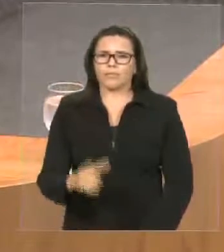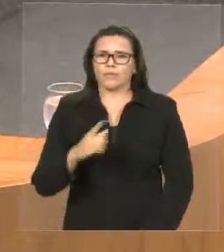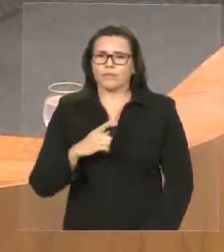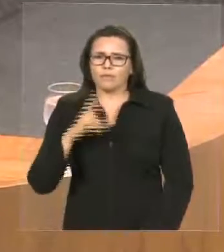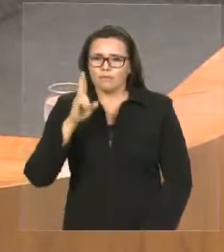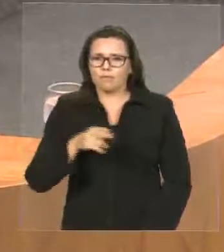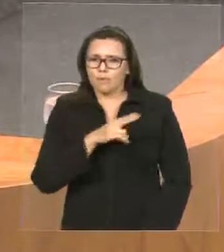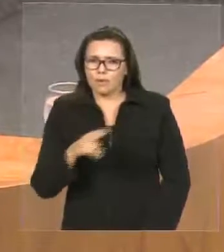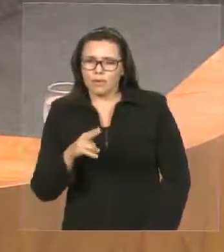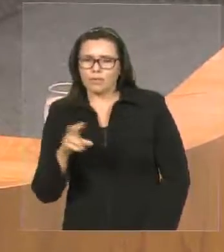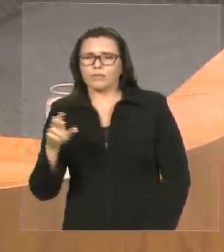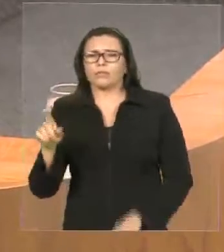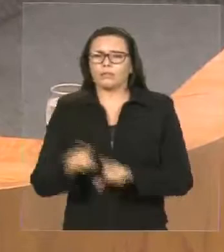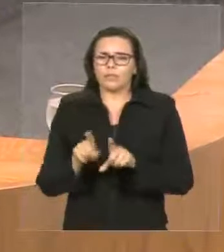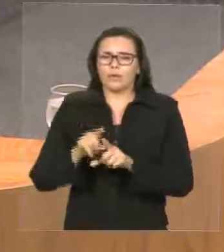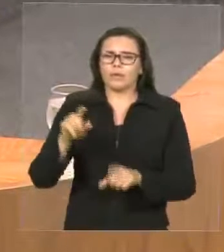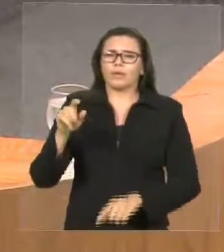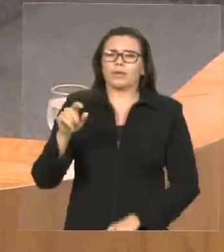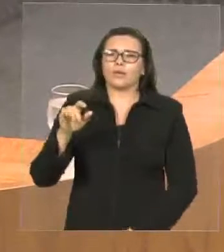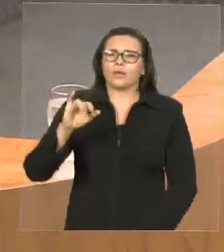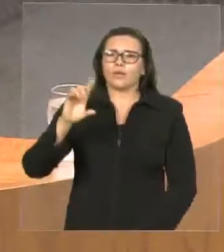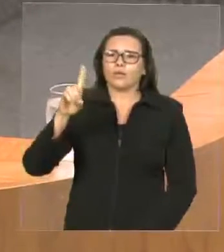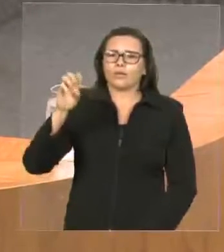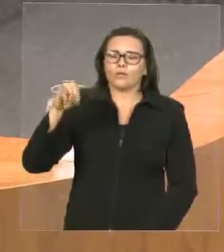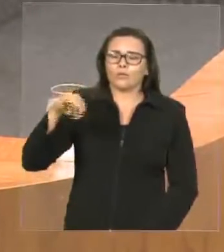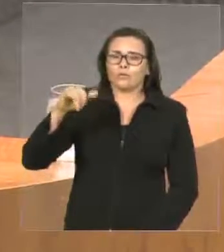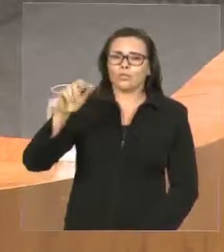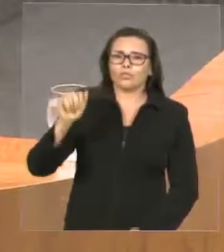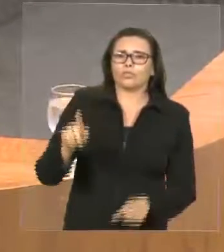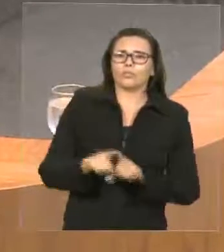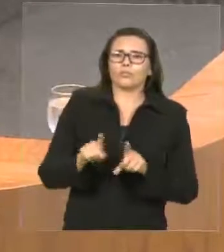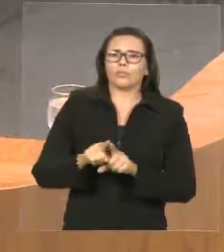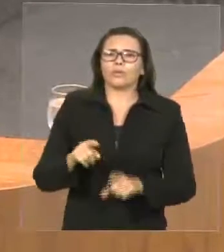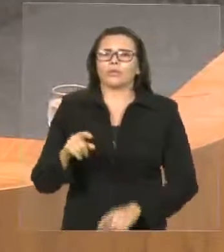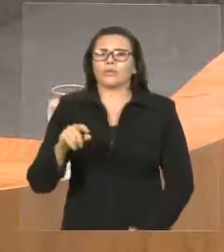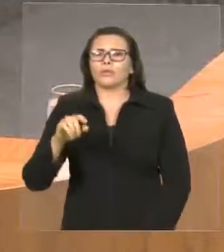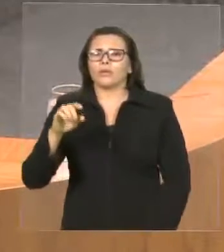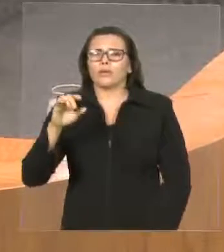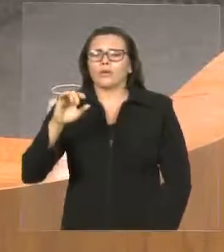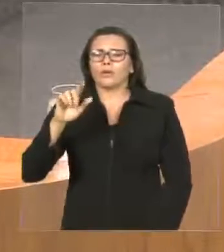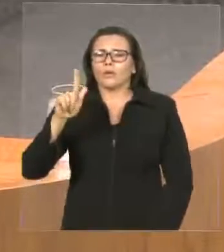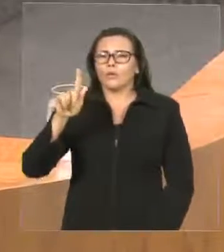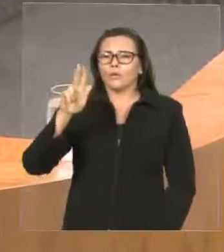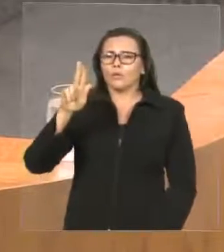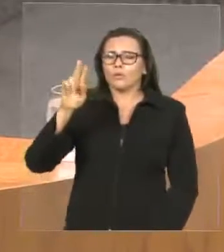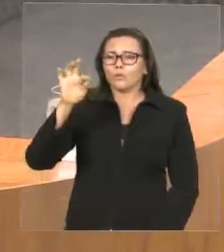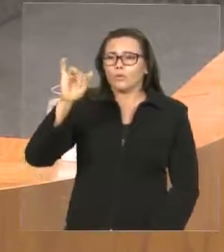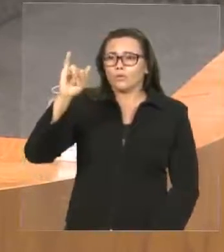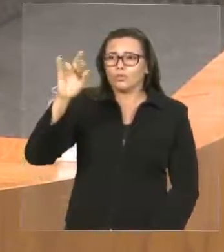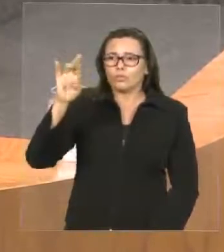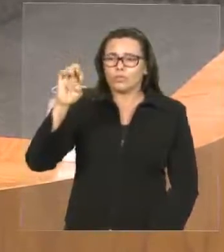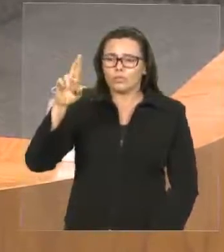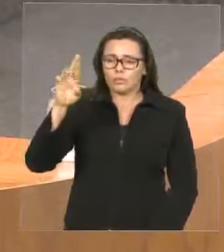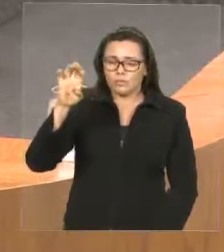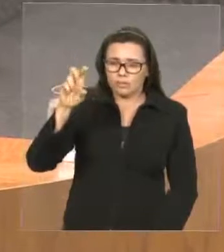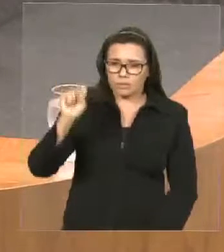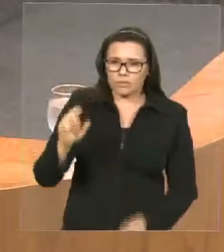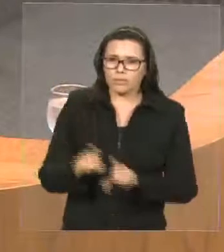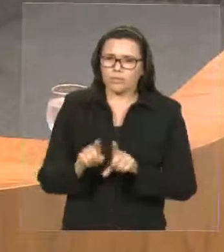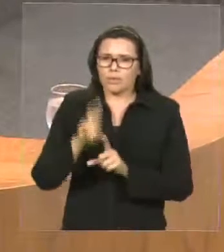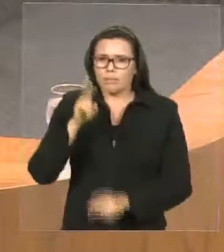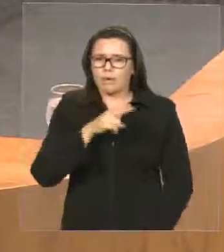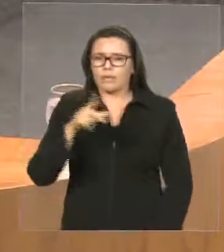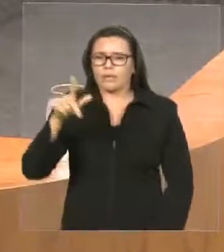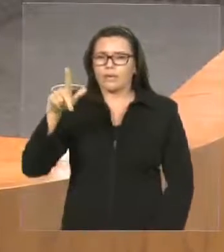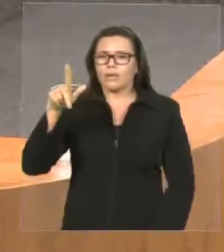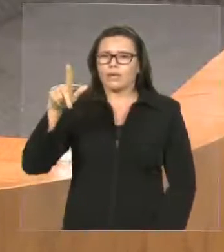Jacinto, Dom Armando Gutierre, bispo da Tiocese de Bacabal, Padre José Geraldo, Padre Pedro,